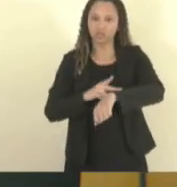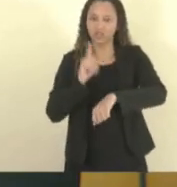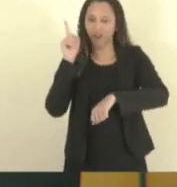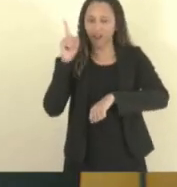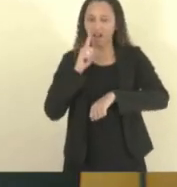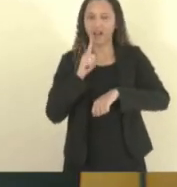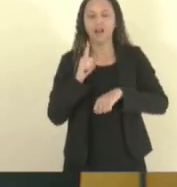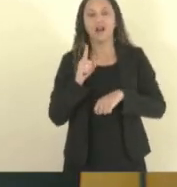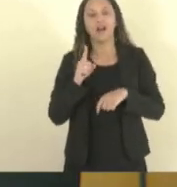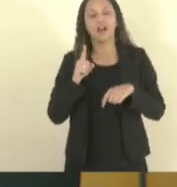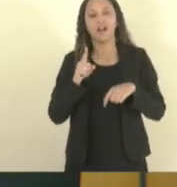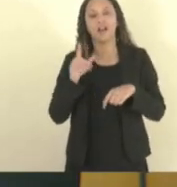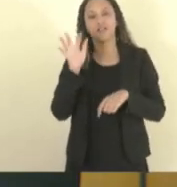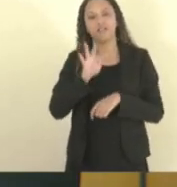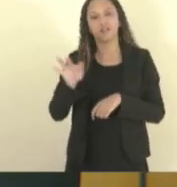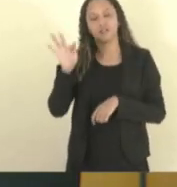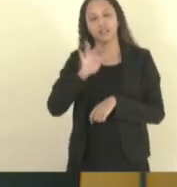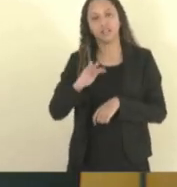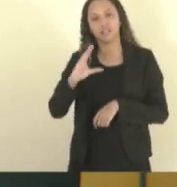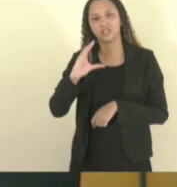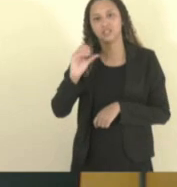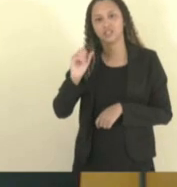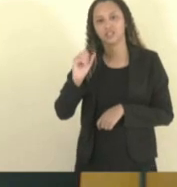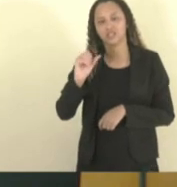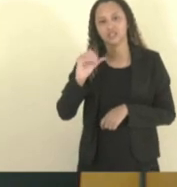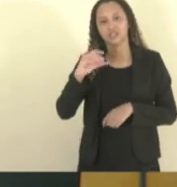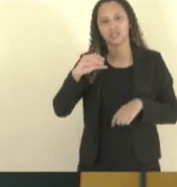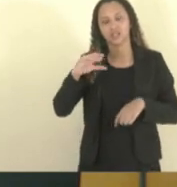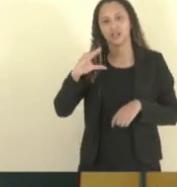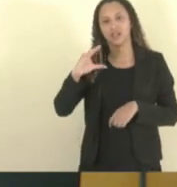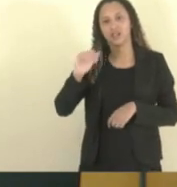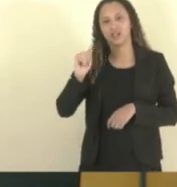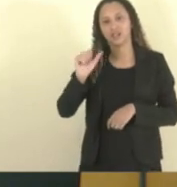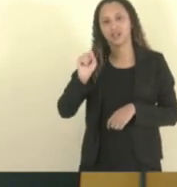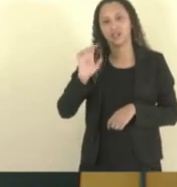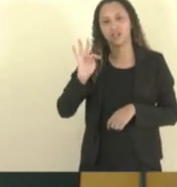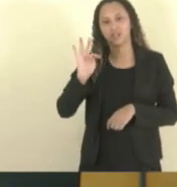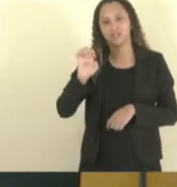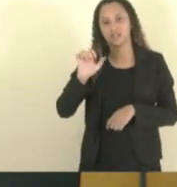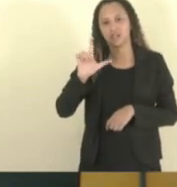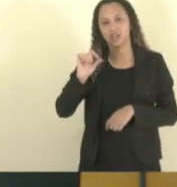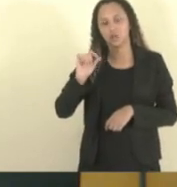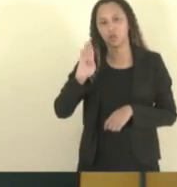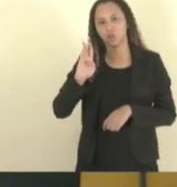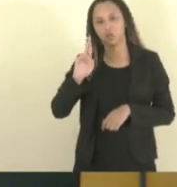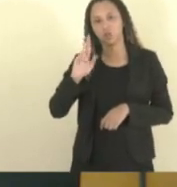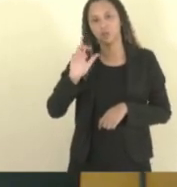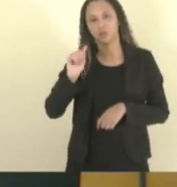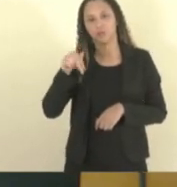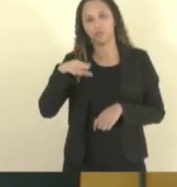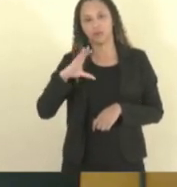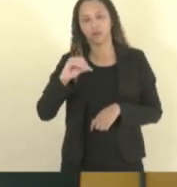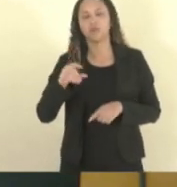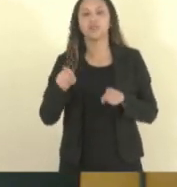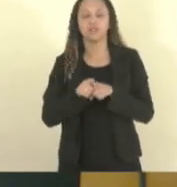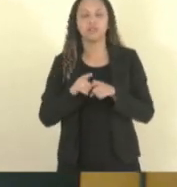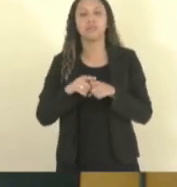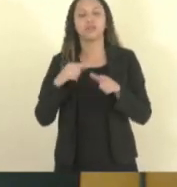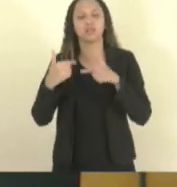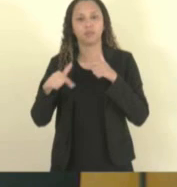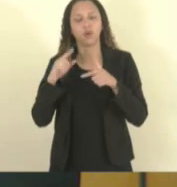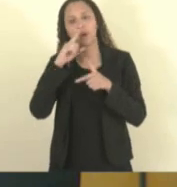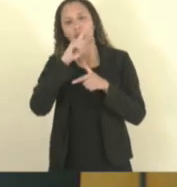iniciou sua carreira no magistério como professora no Colégio Conde de Linhares e,